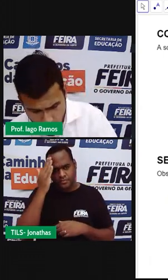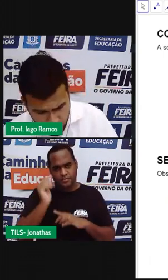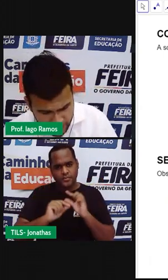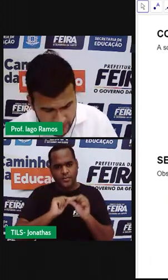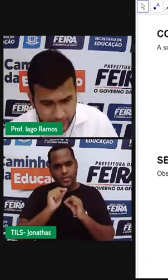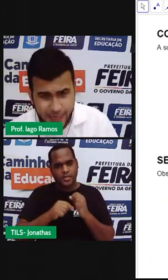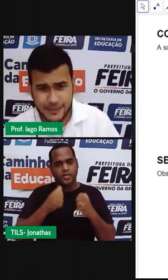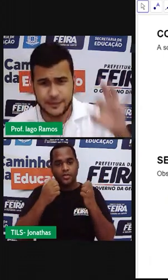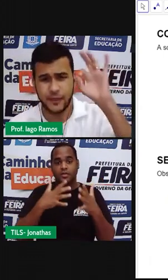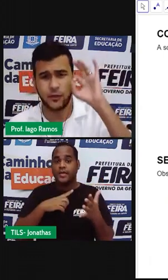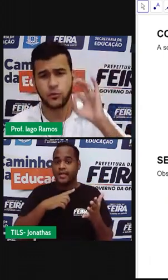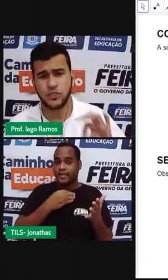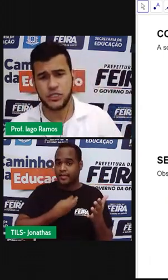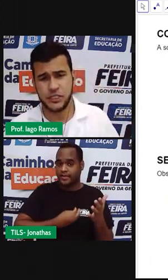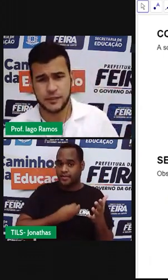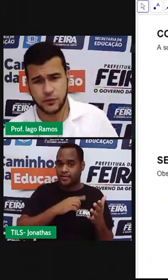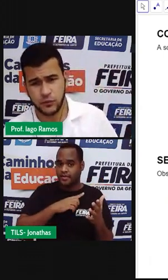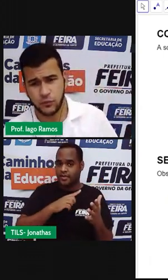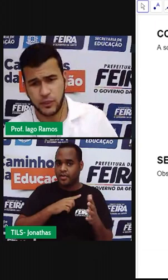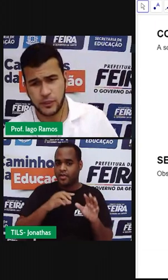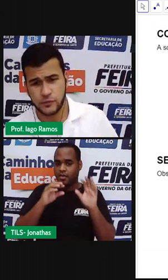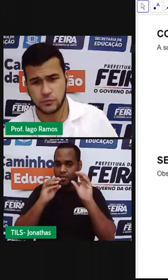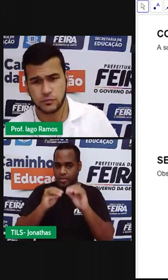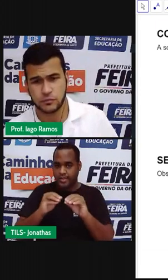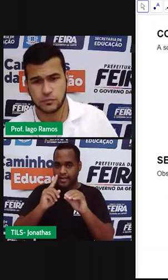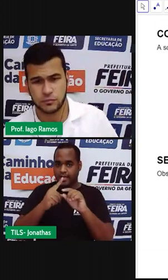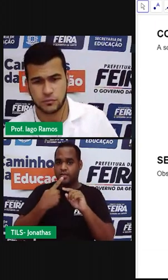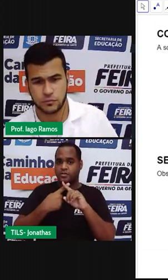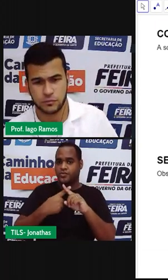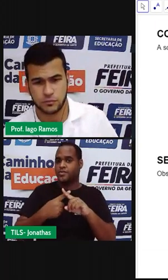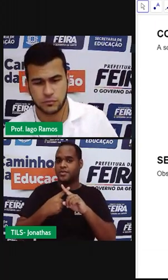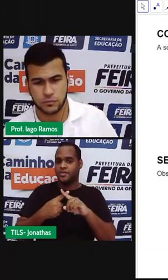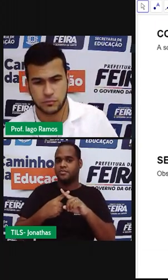que se eu pegar esse ângulo de x que eu não conheço